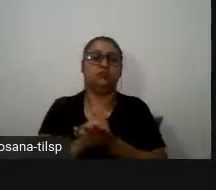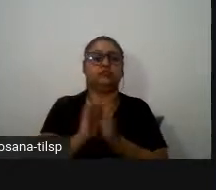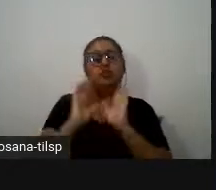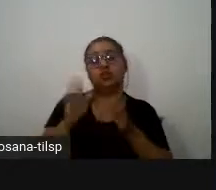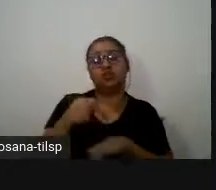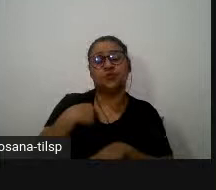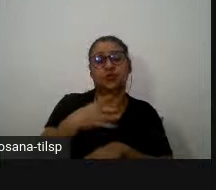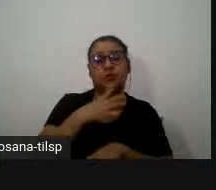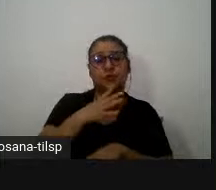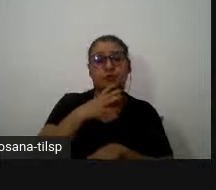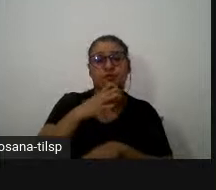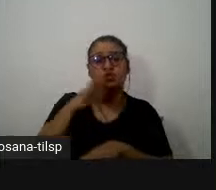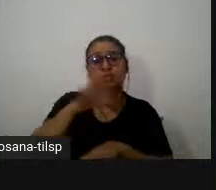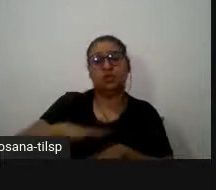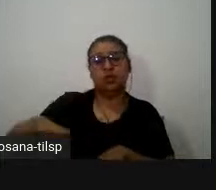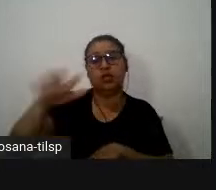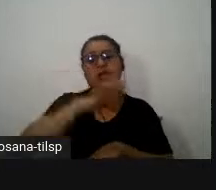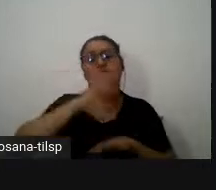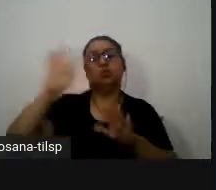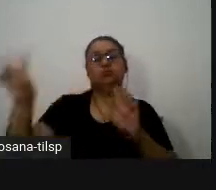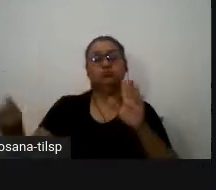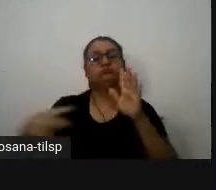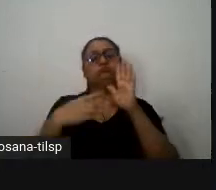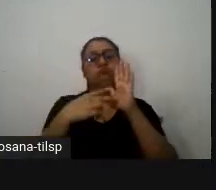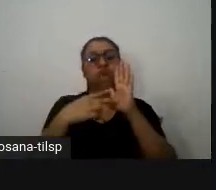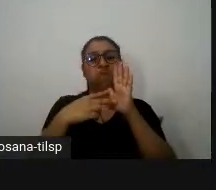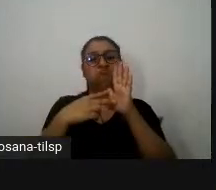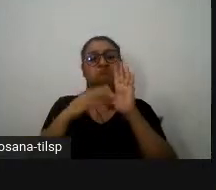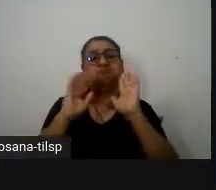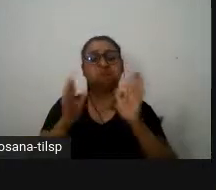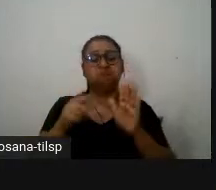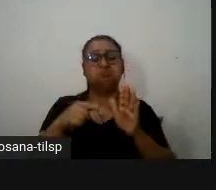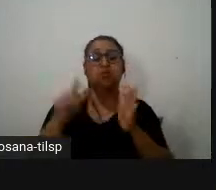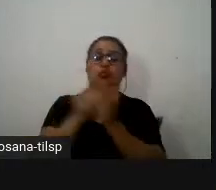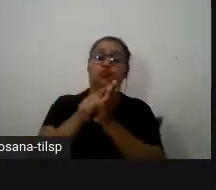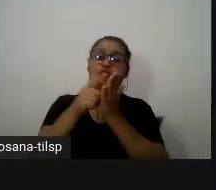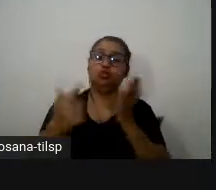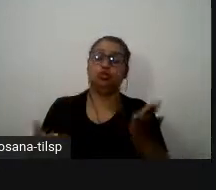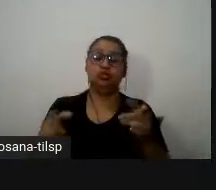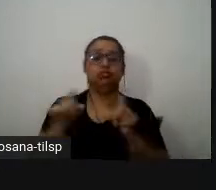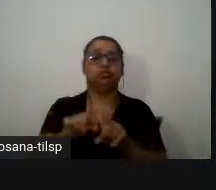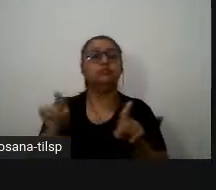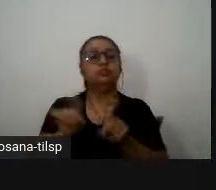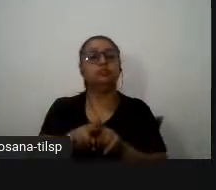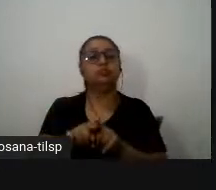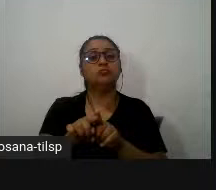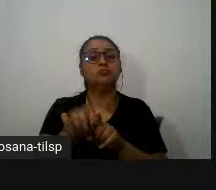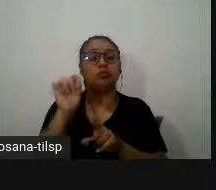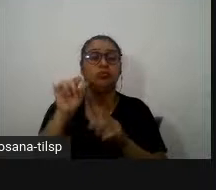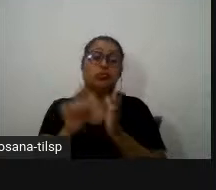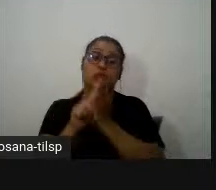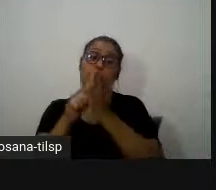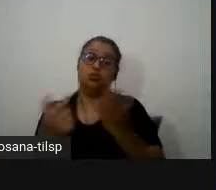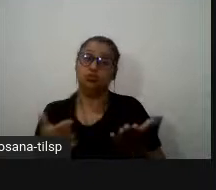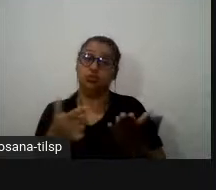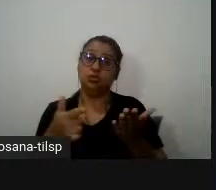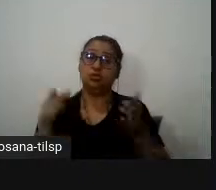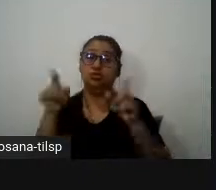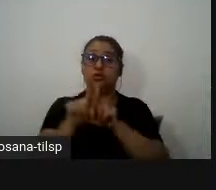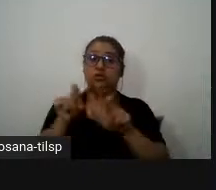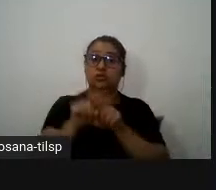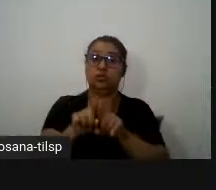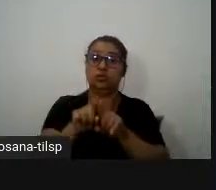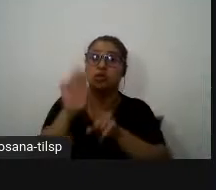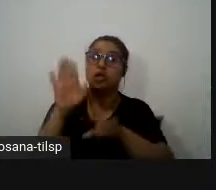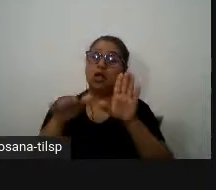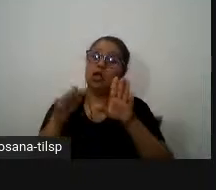socialmente como sendo um especialista ou um jornalista mas aqui a questão é que o jornalista muitas das vezes é uma pessoa que se